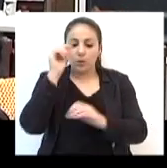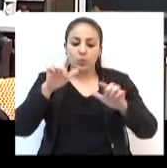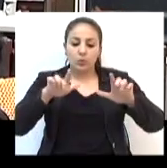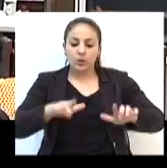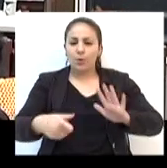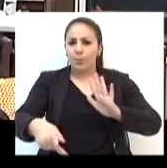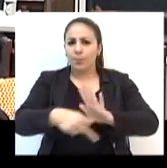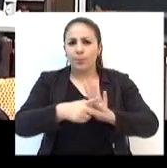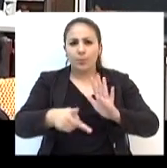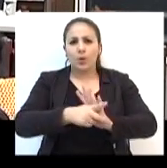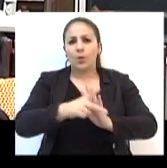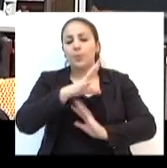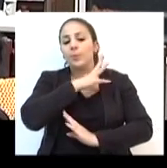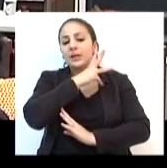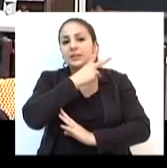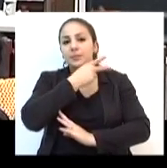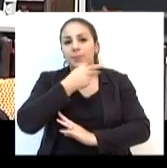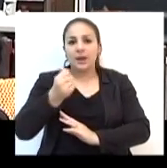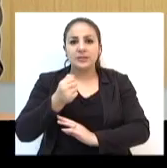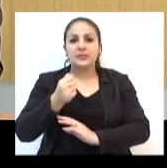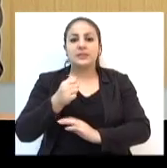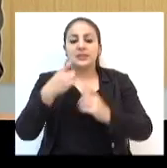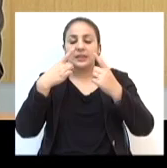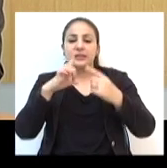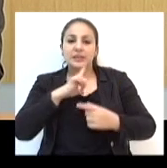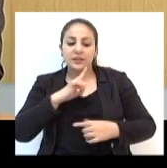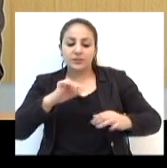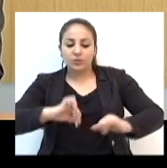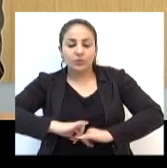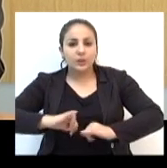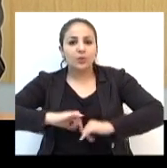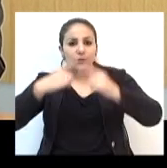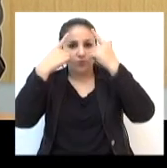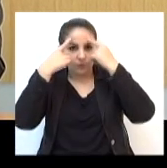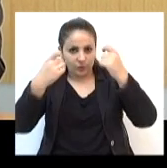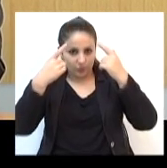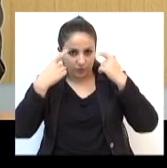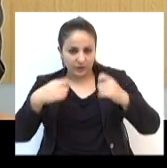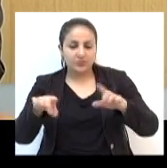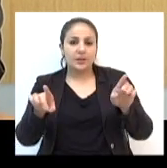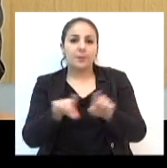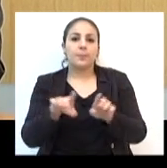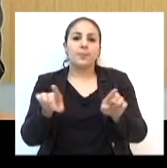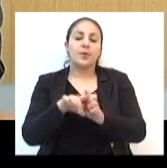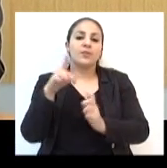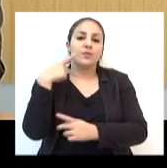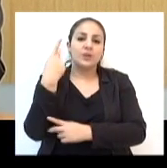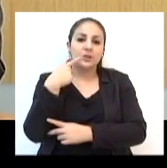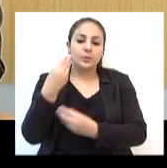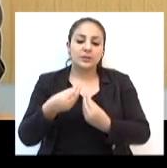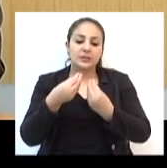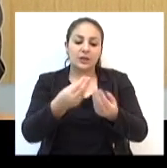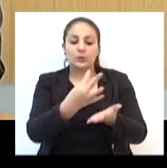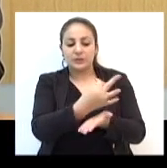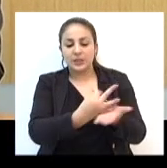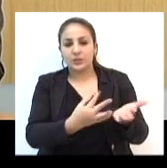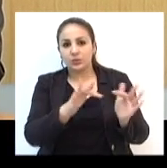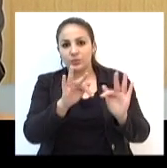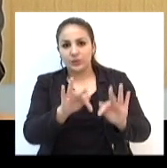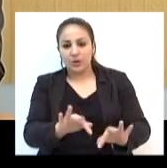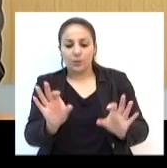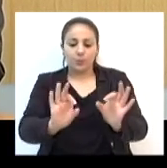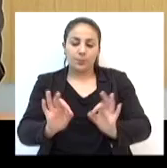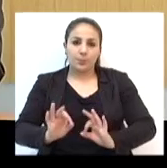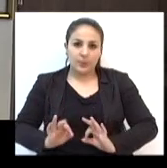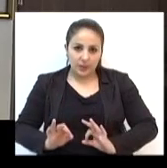de animais vítimas de maus tratos. Os parlamentares entregam o texto final do Plano da Educação ao